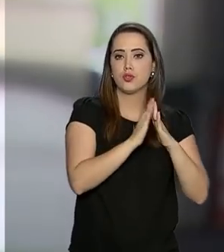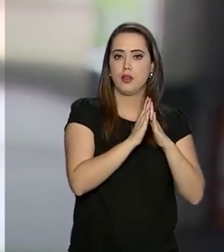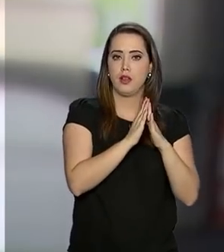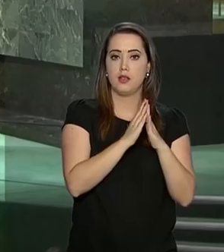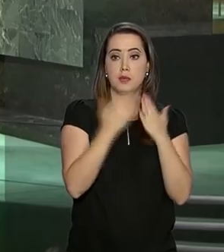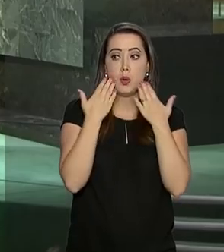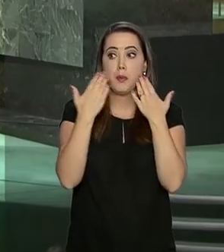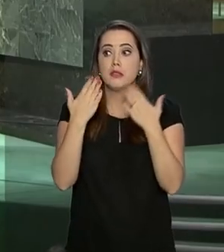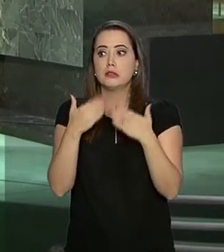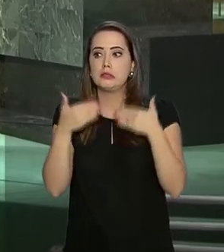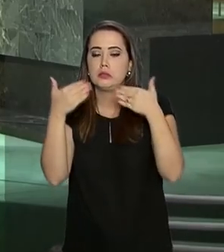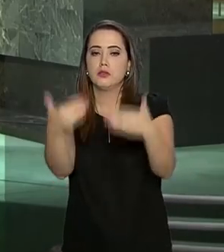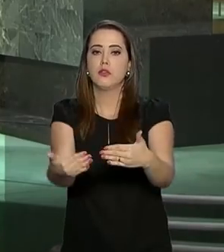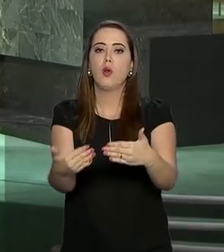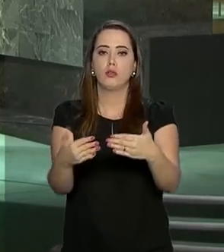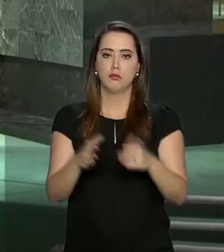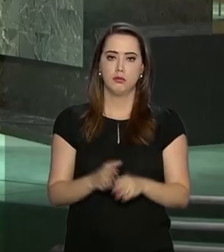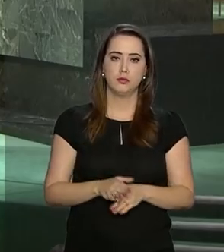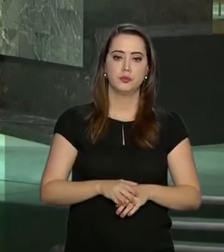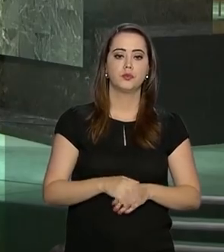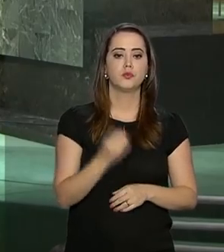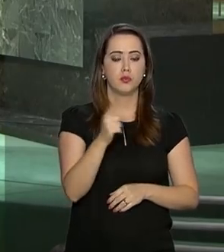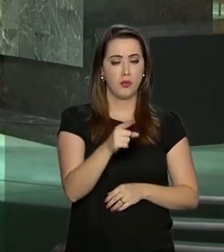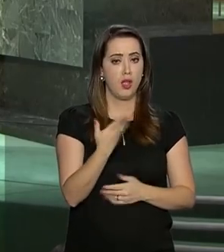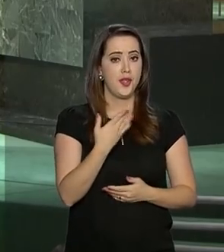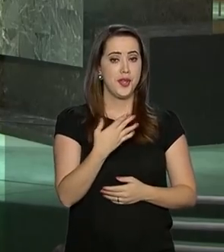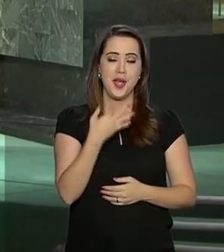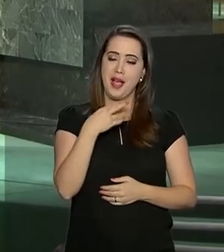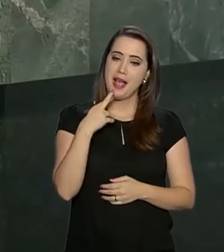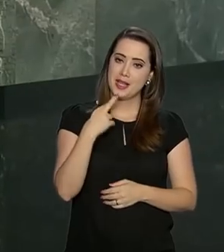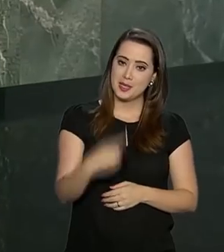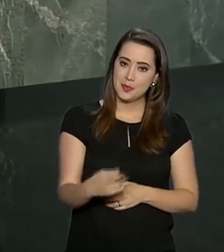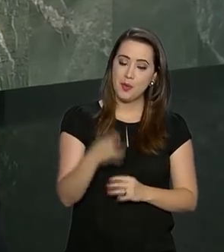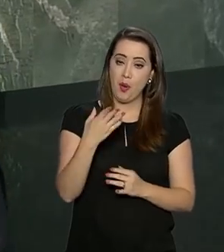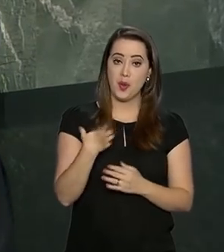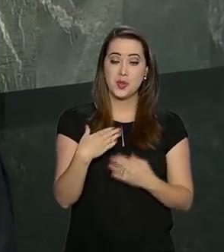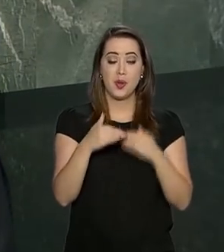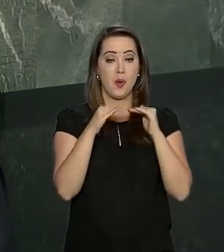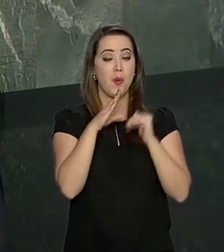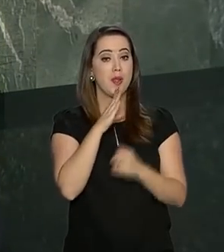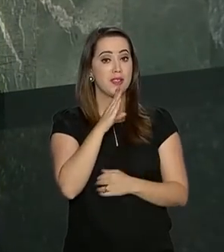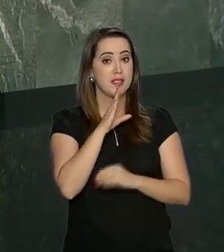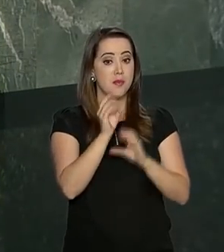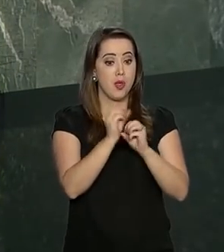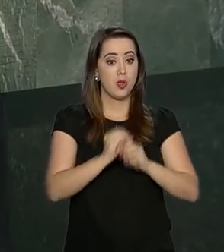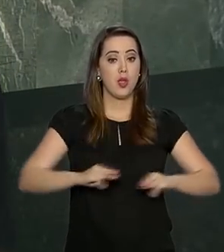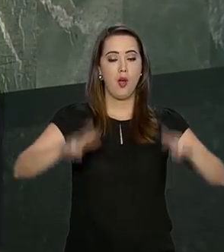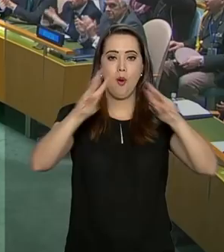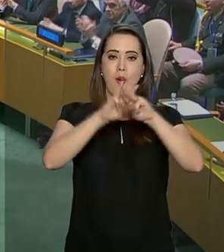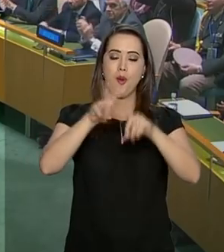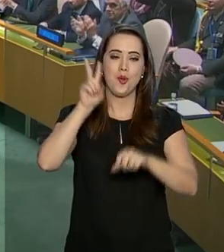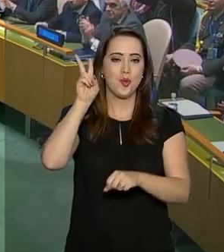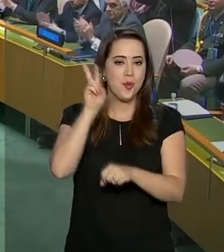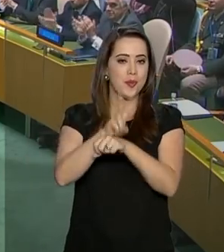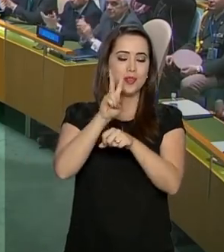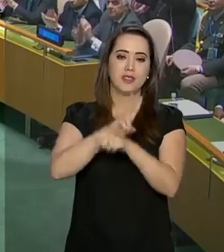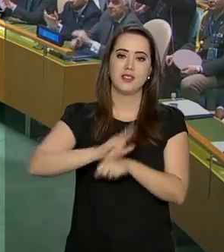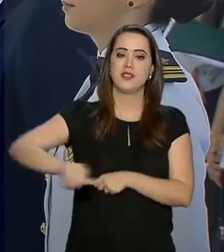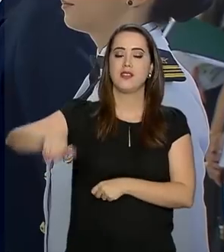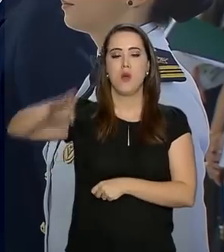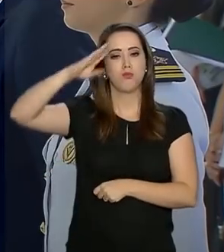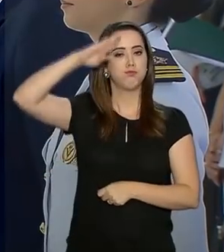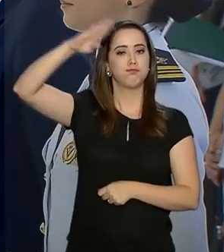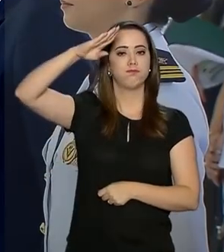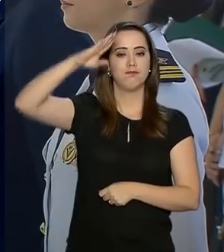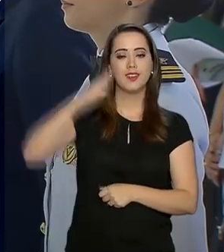expostas. O resultado veio em forma de reconhecimento por parte das Nações Unidas com o Prêmio de Defensora Militar do Gênero.